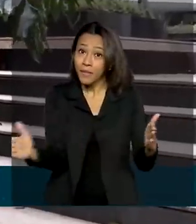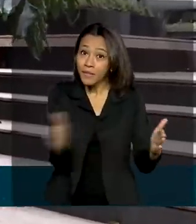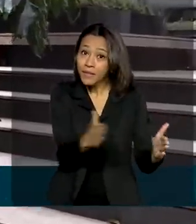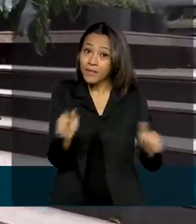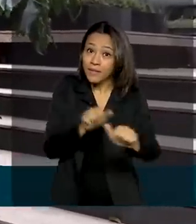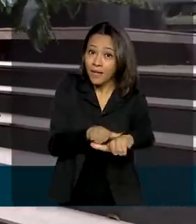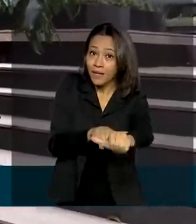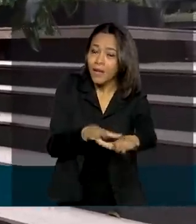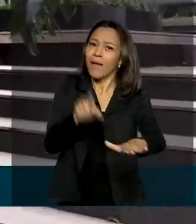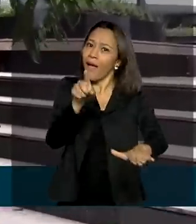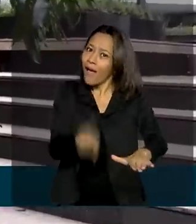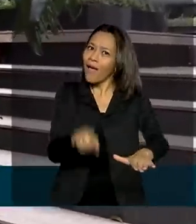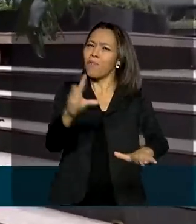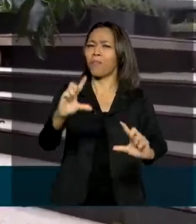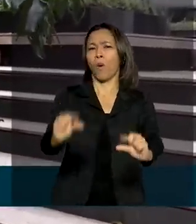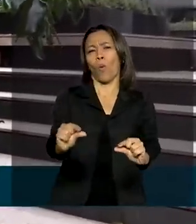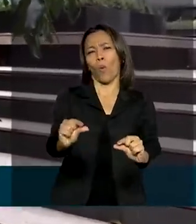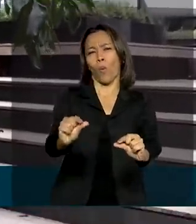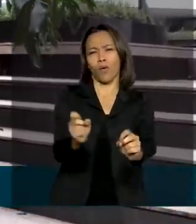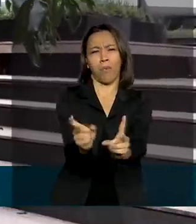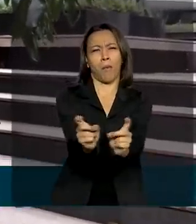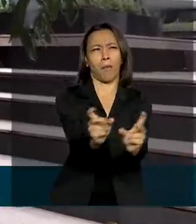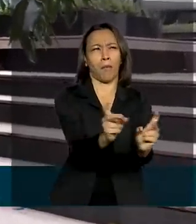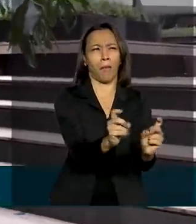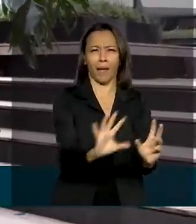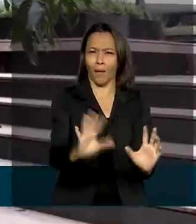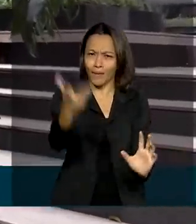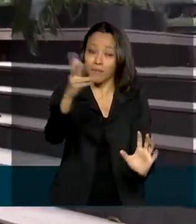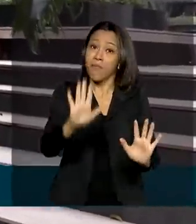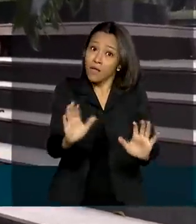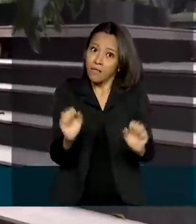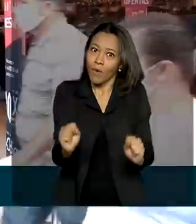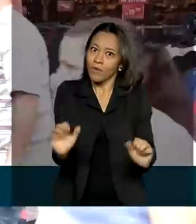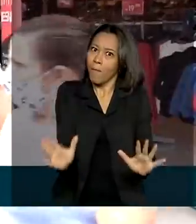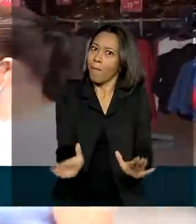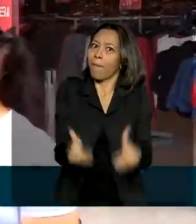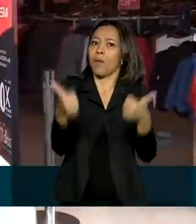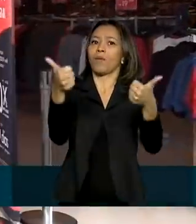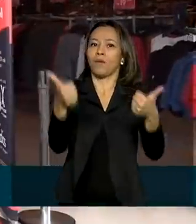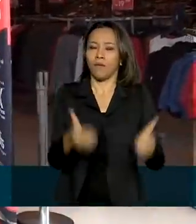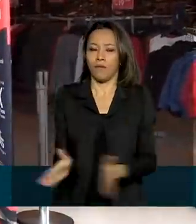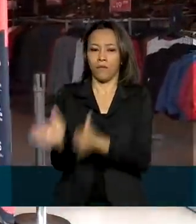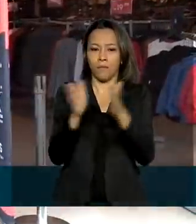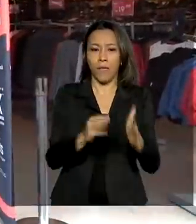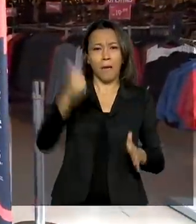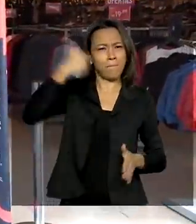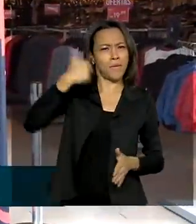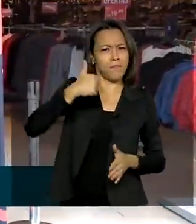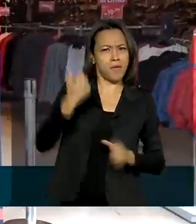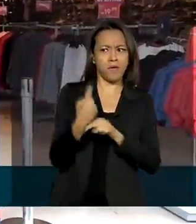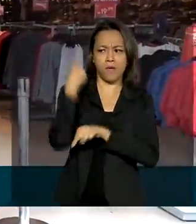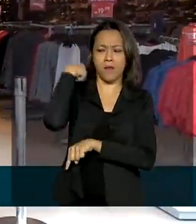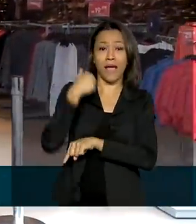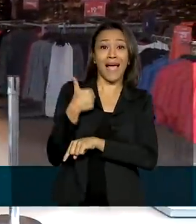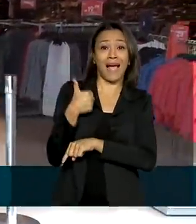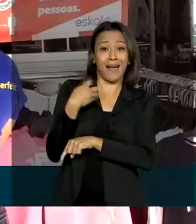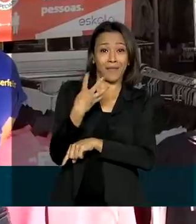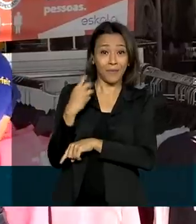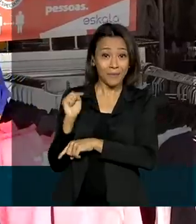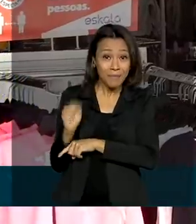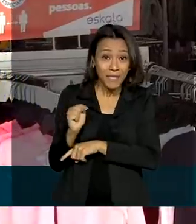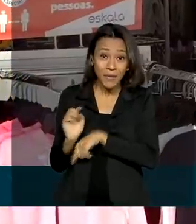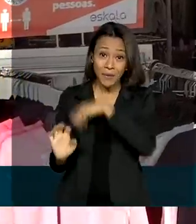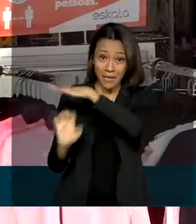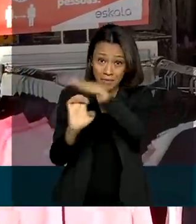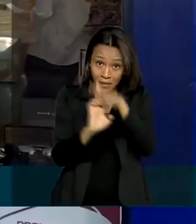tradicionalmente de poucas vendas, mas que agora pode melhorar. A primeira edição teve mais de 14 mil empresas